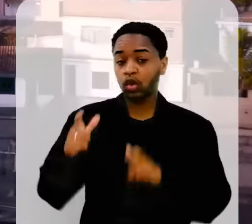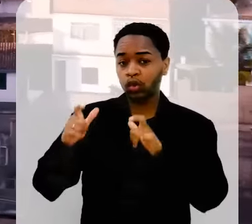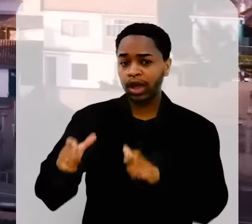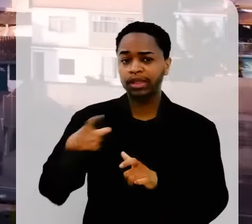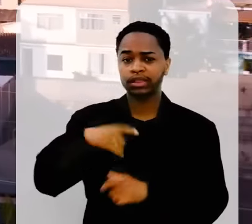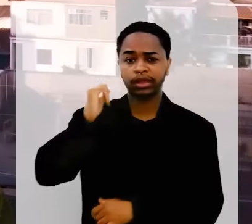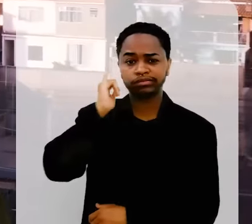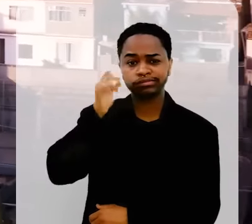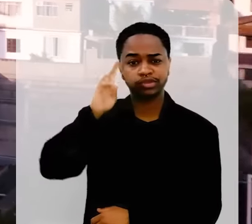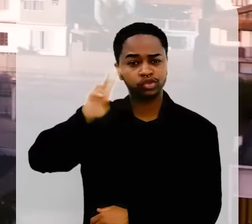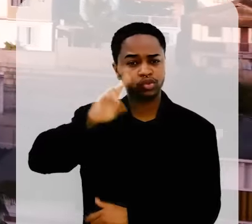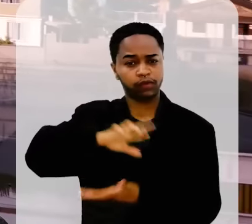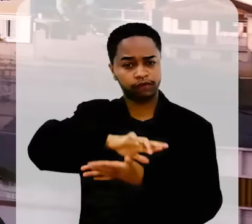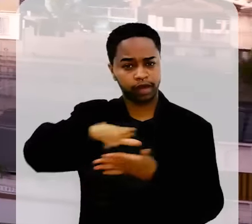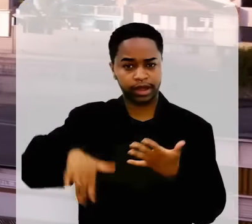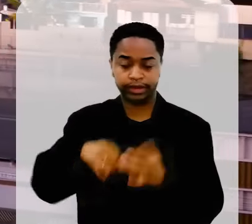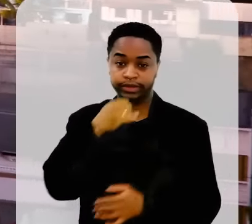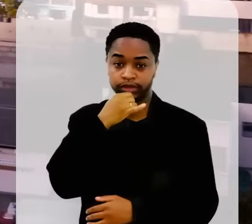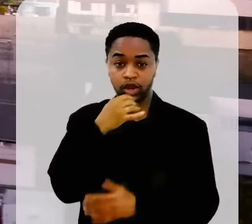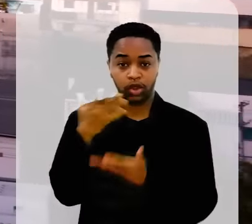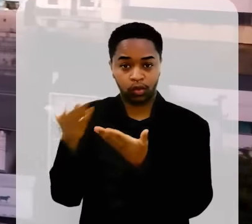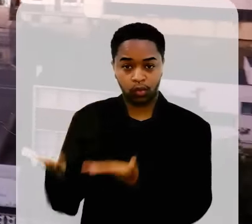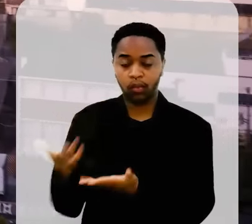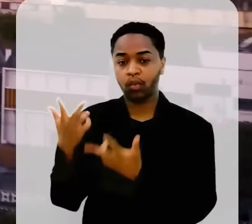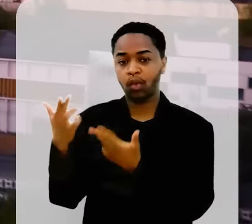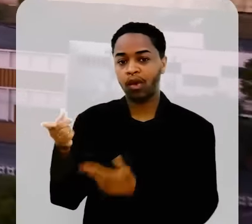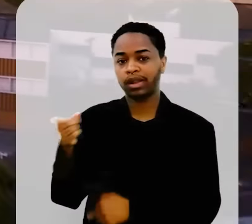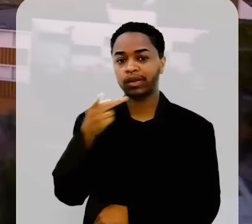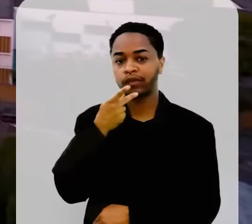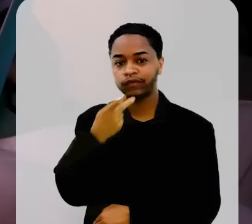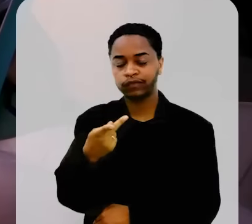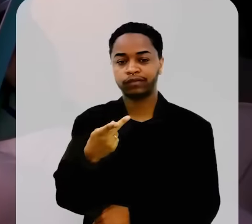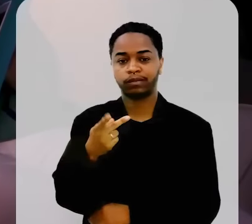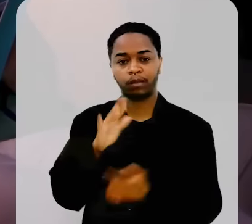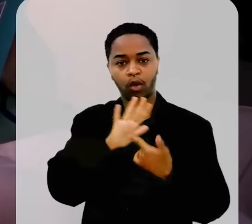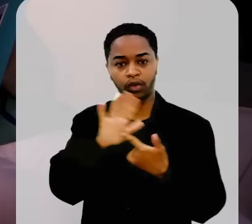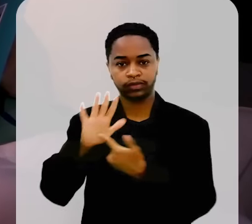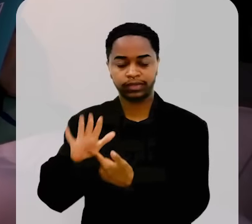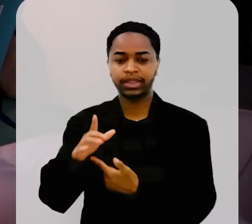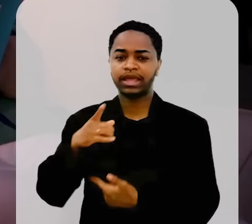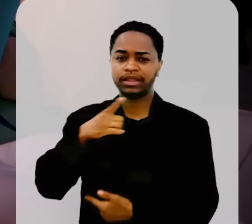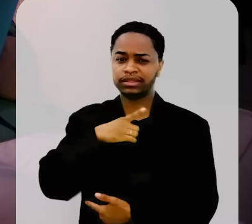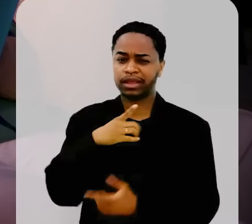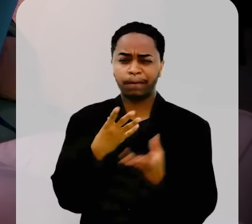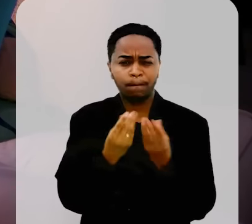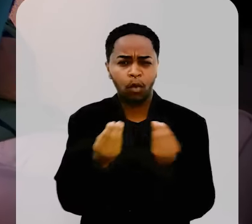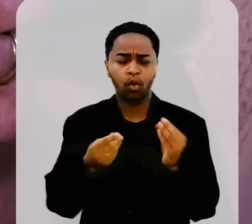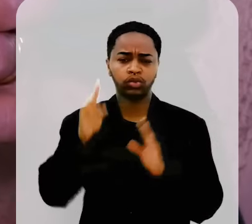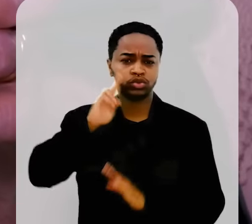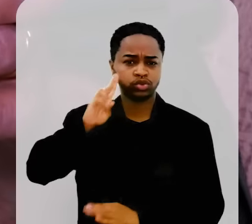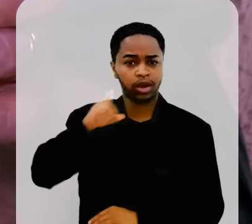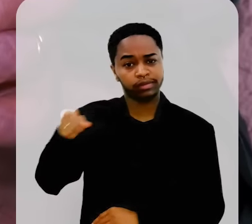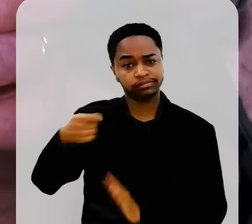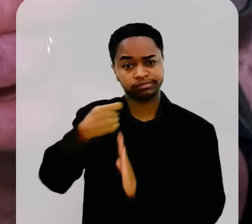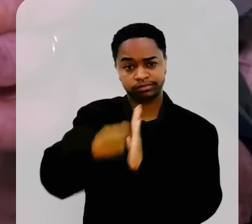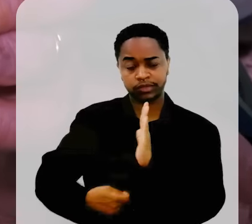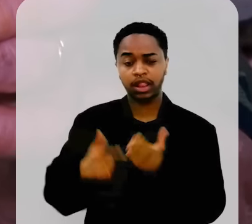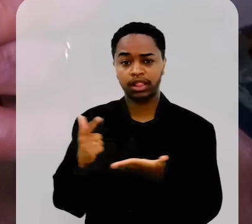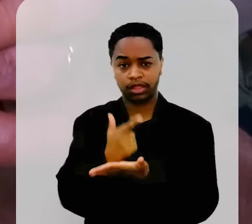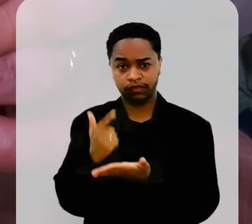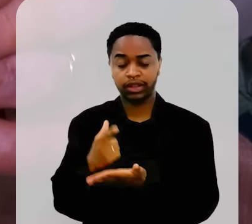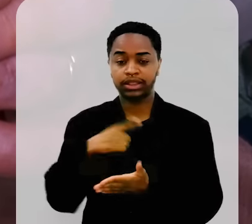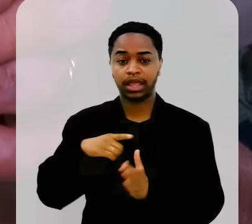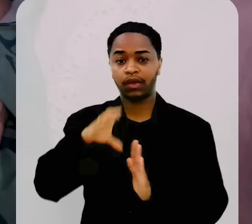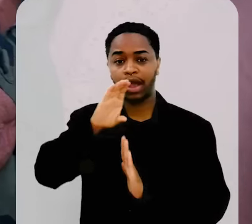Um lugar de lendas e muitas histórias, como conta esta ilustre moradora. São tantas que ela